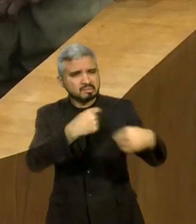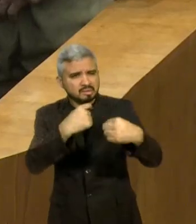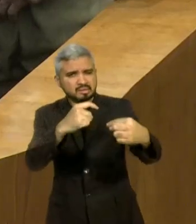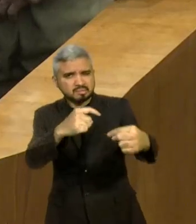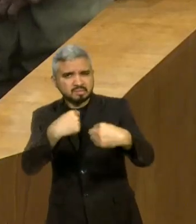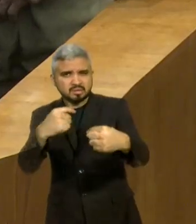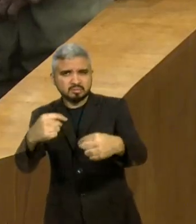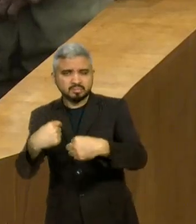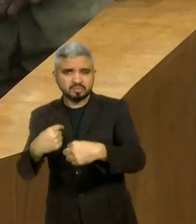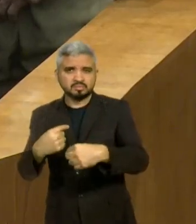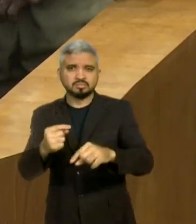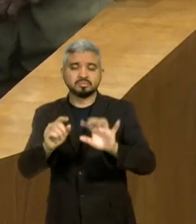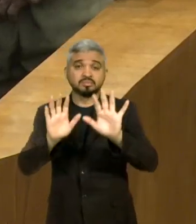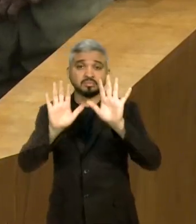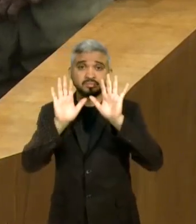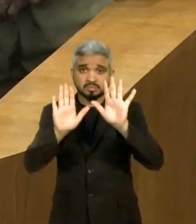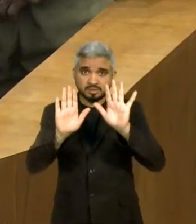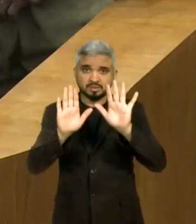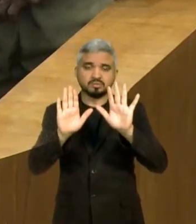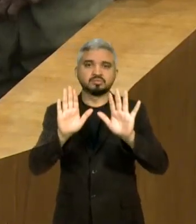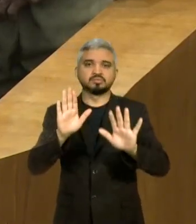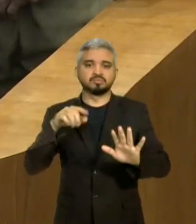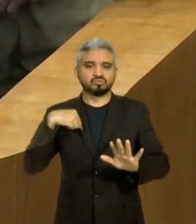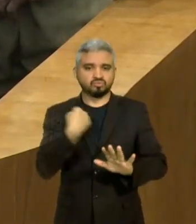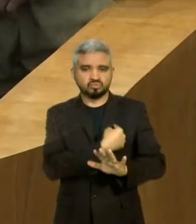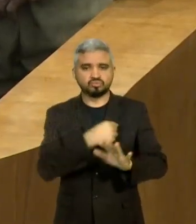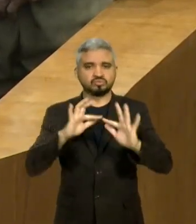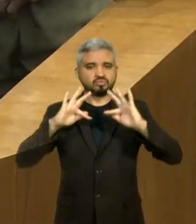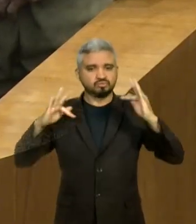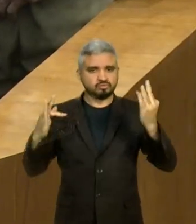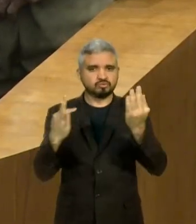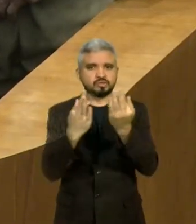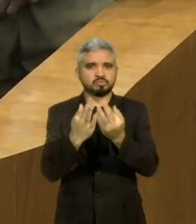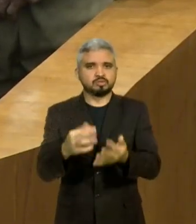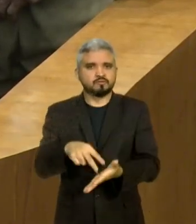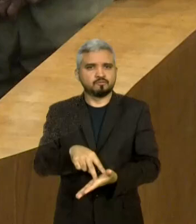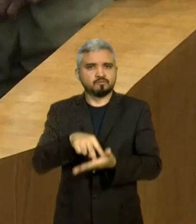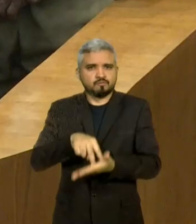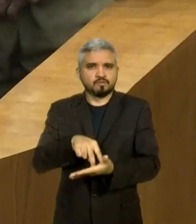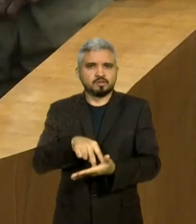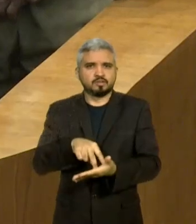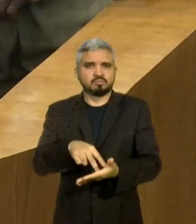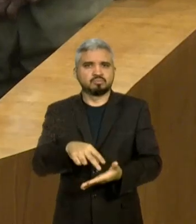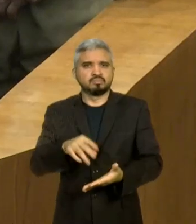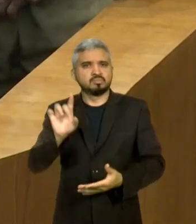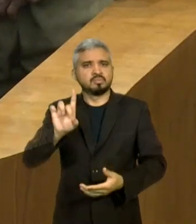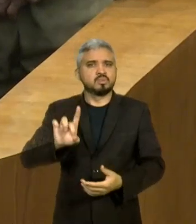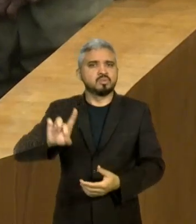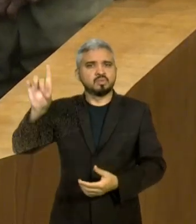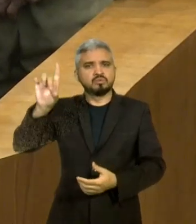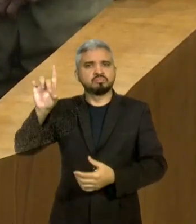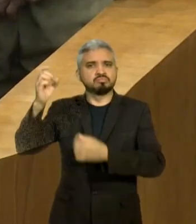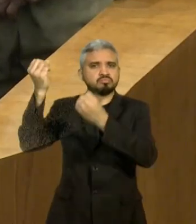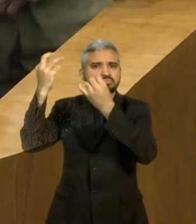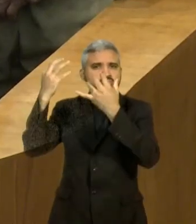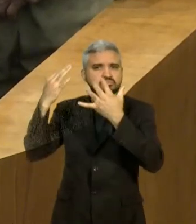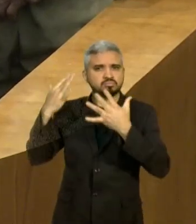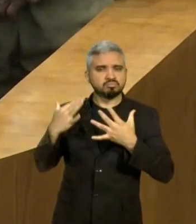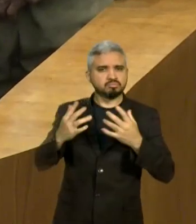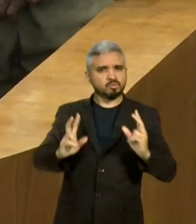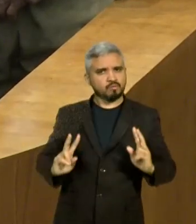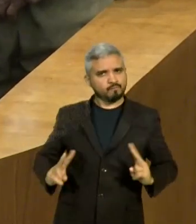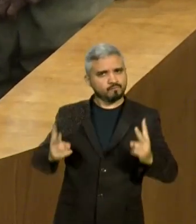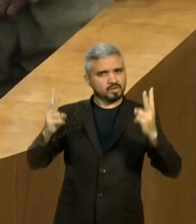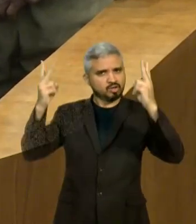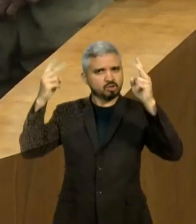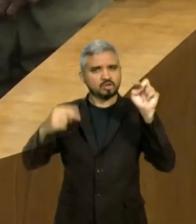Mas, nós estamos aqui de pé. Deus nos honrou com a nossa vitória, com a vitória do Alain.